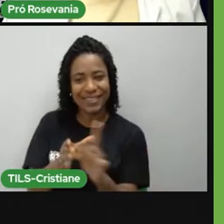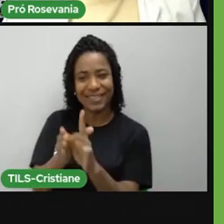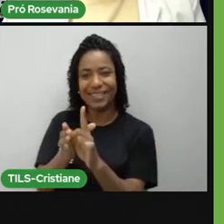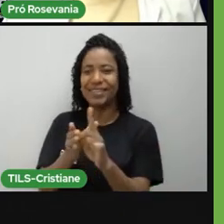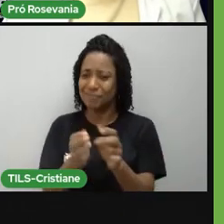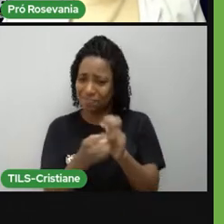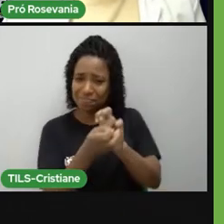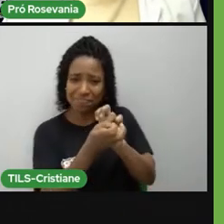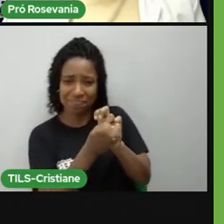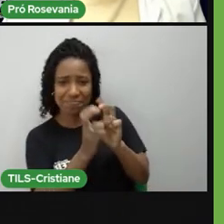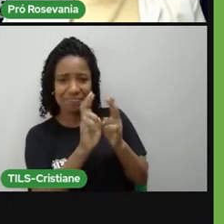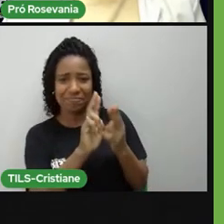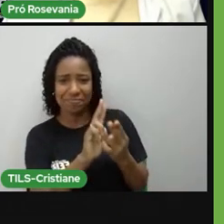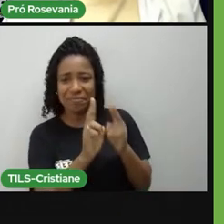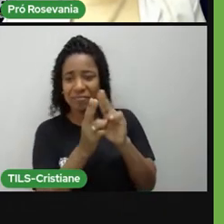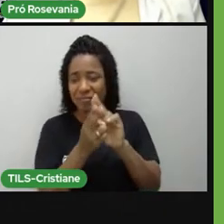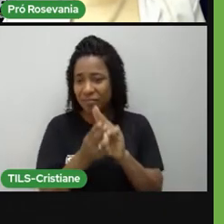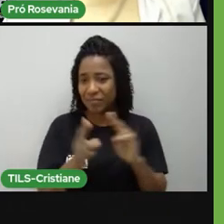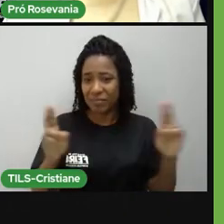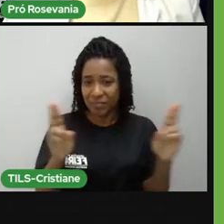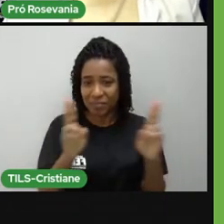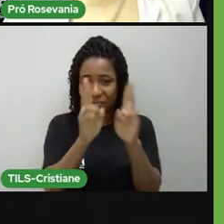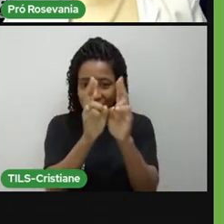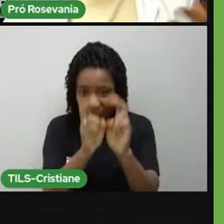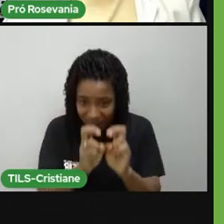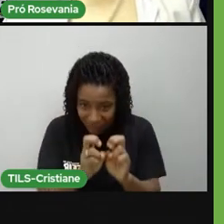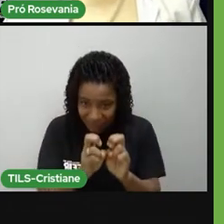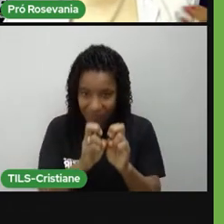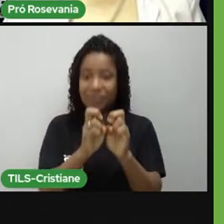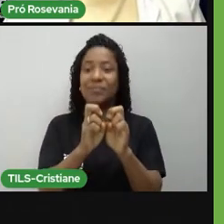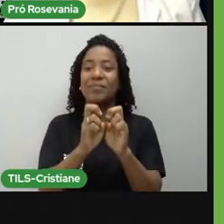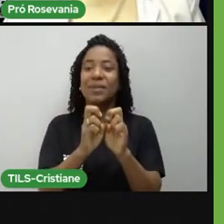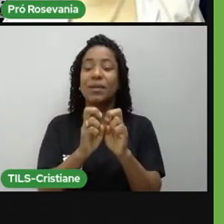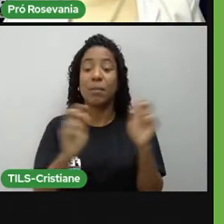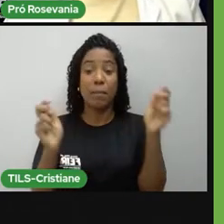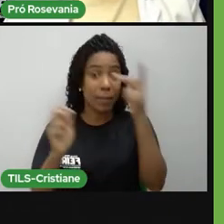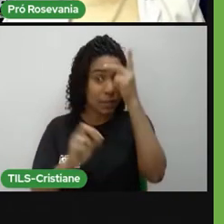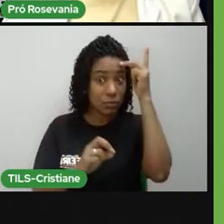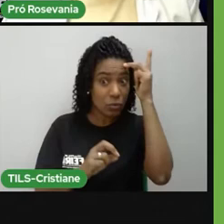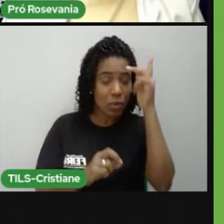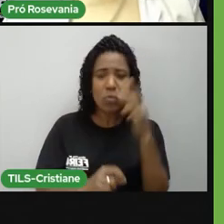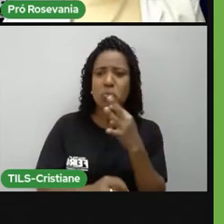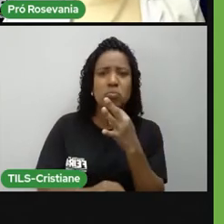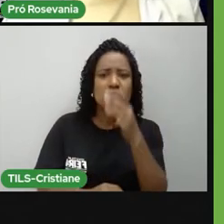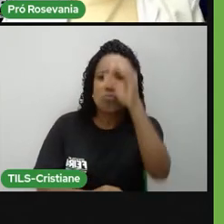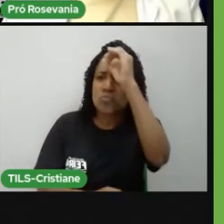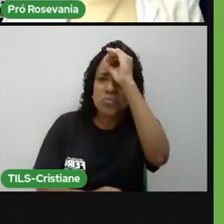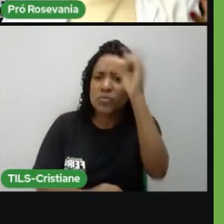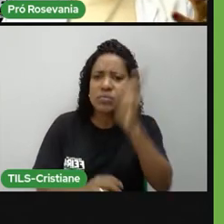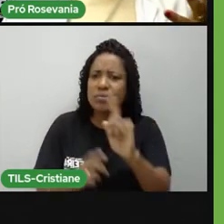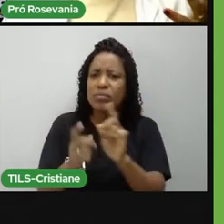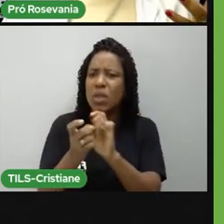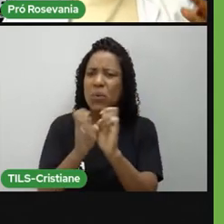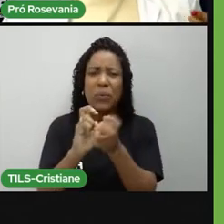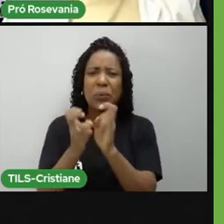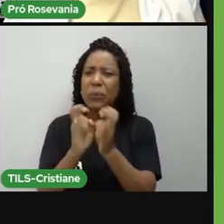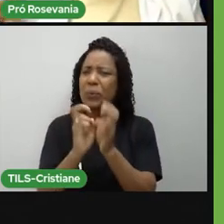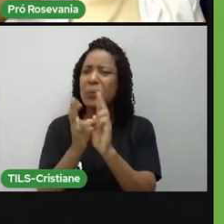normalmente faz uma demonstração, e a pessoa que não tem muito conhecimento, eles dão aquela,